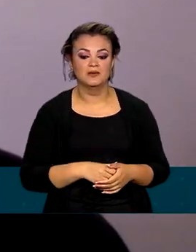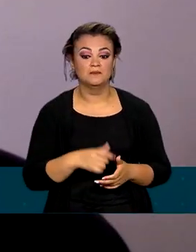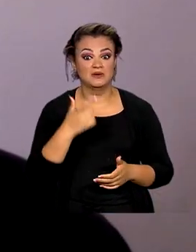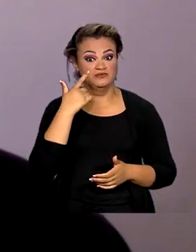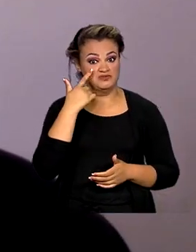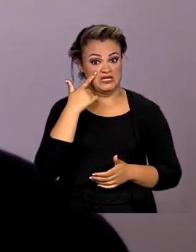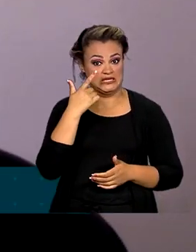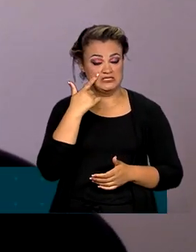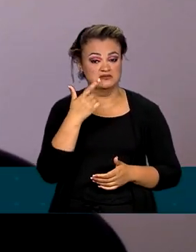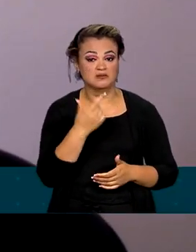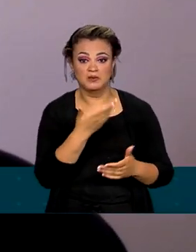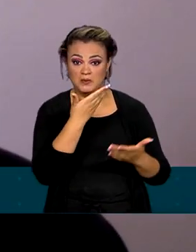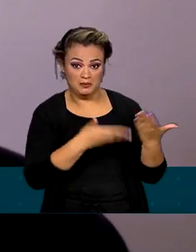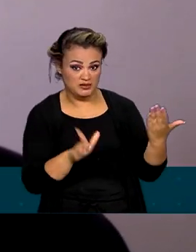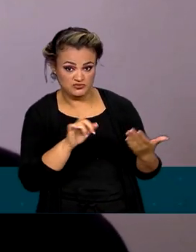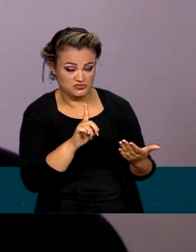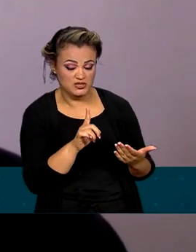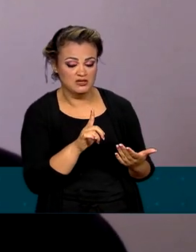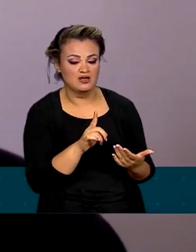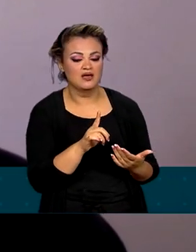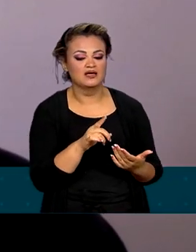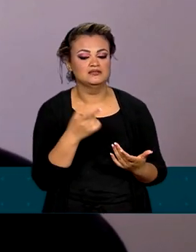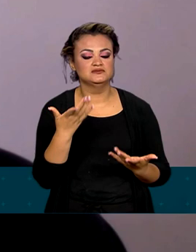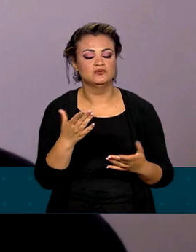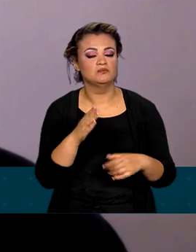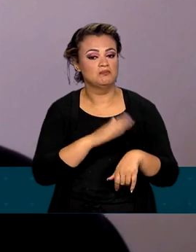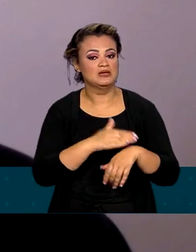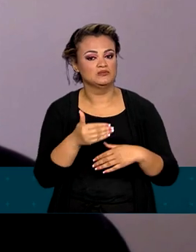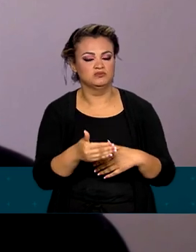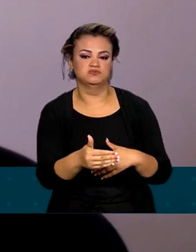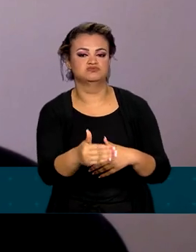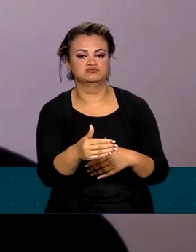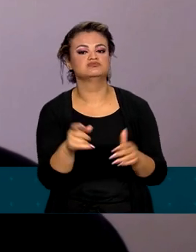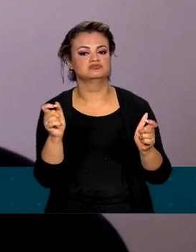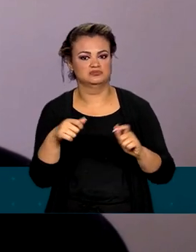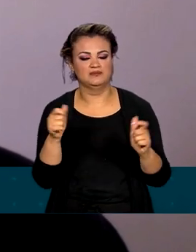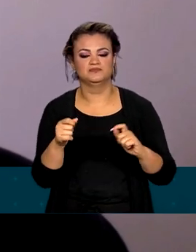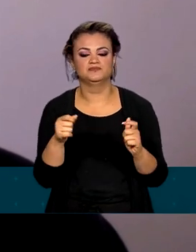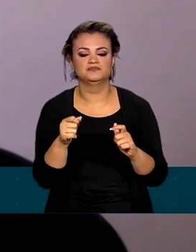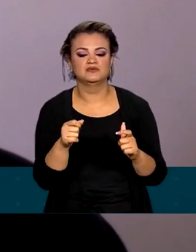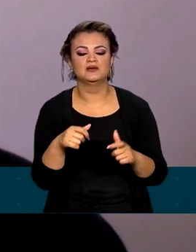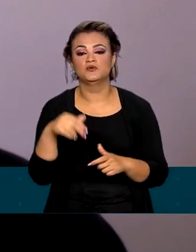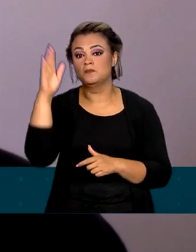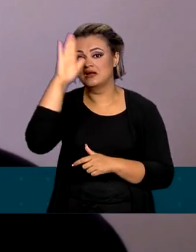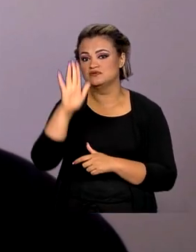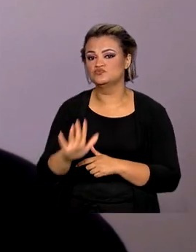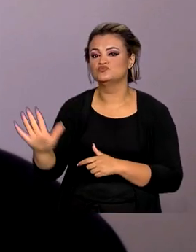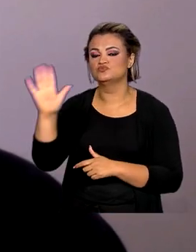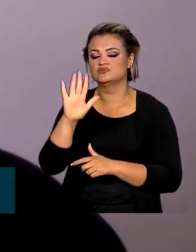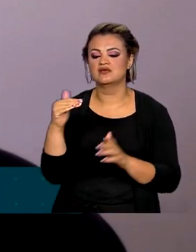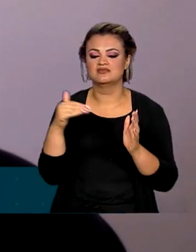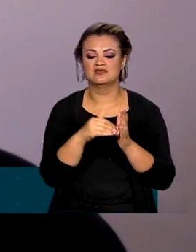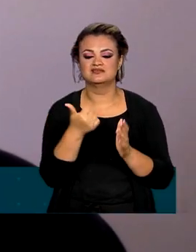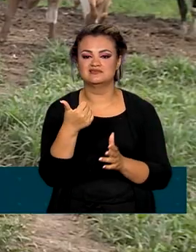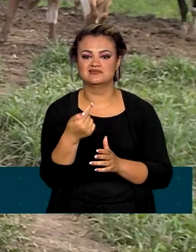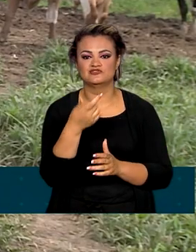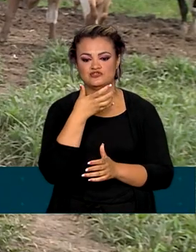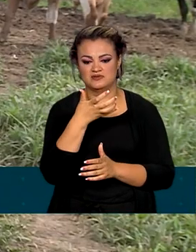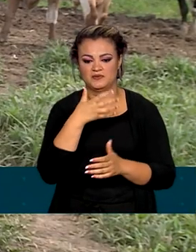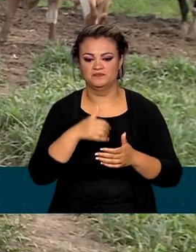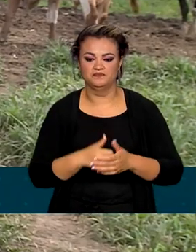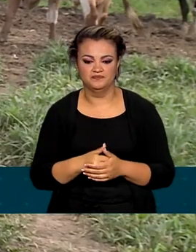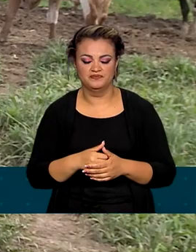pecuarista que precisa fazer a vacinação, a gente decidiu estender esse prazo a nível nacional para o dia 17 de dezembro.